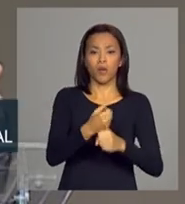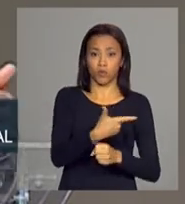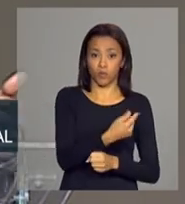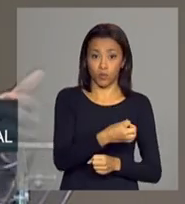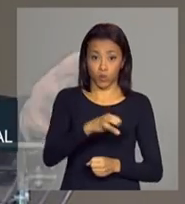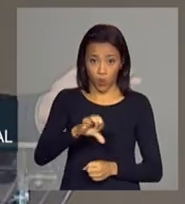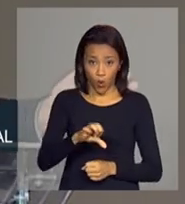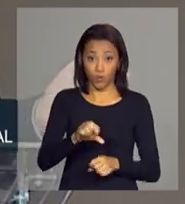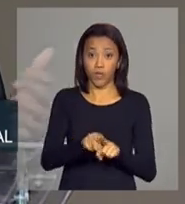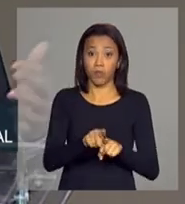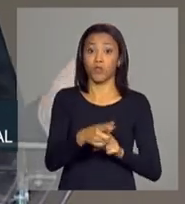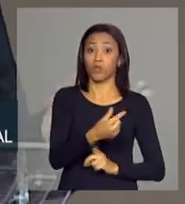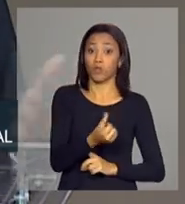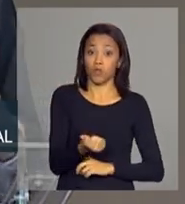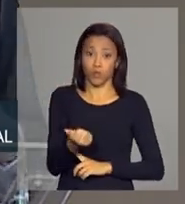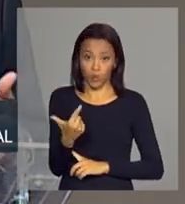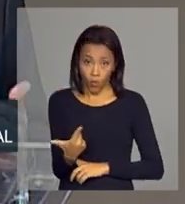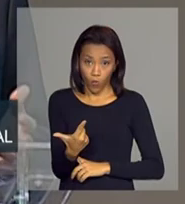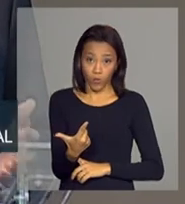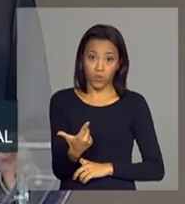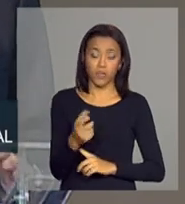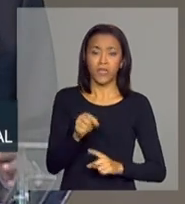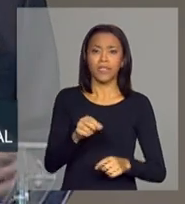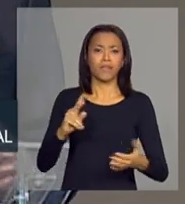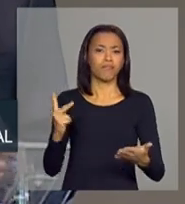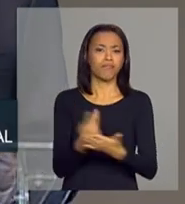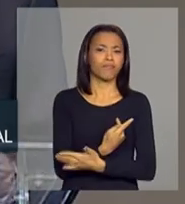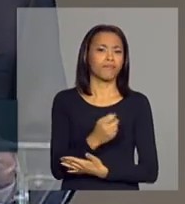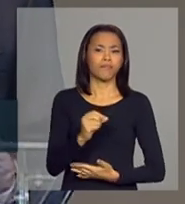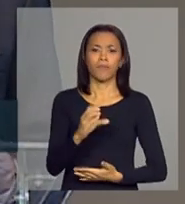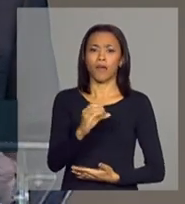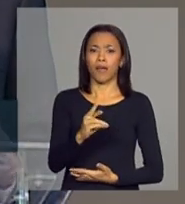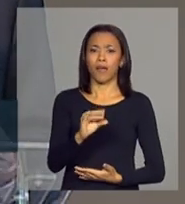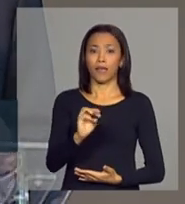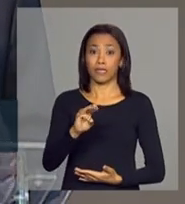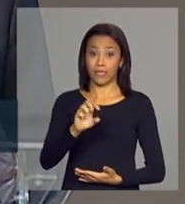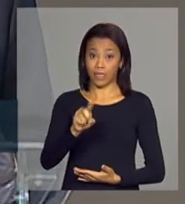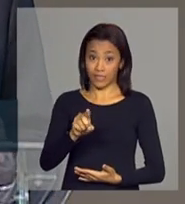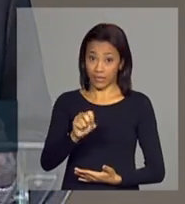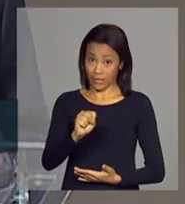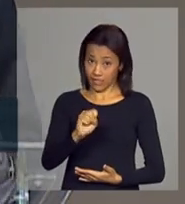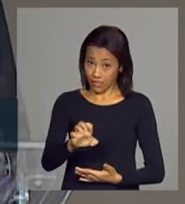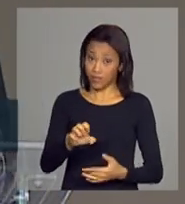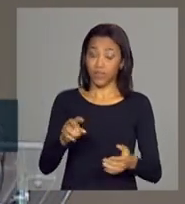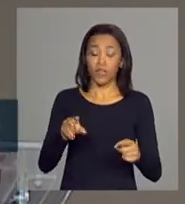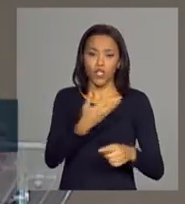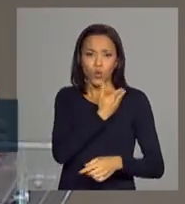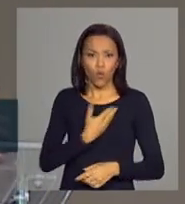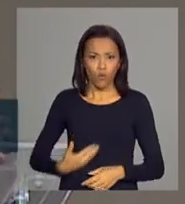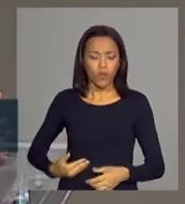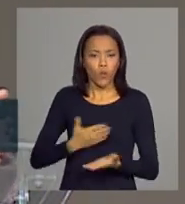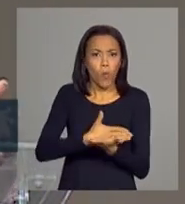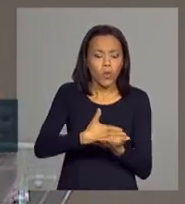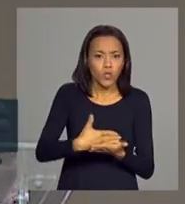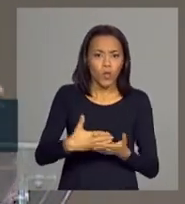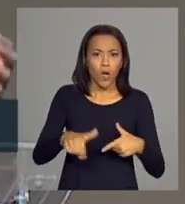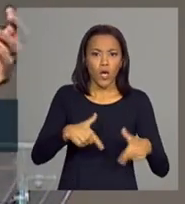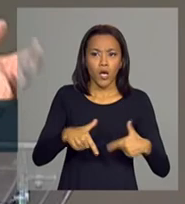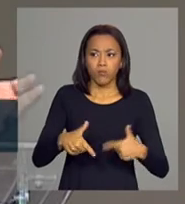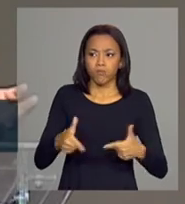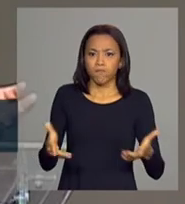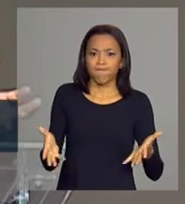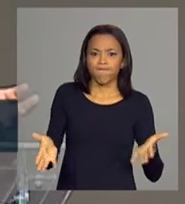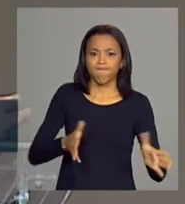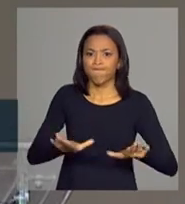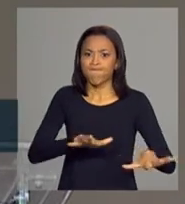2012, em dois momentos em que a crise internacional se agravou e o governo tomou iniciativas contracíclicas,